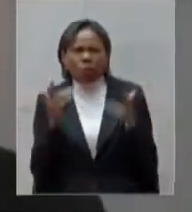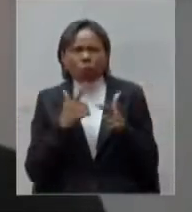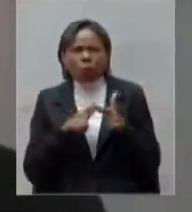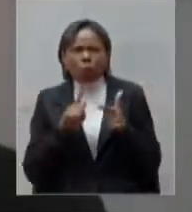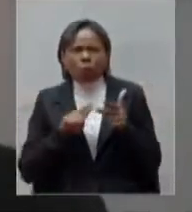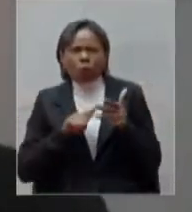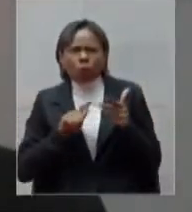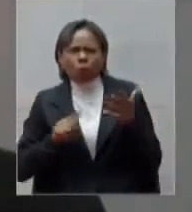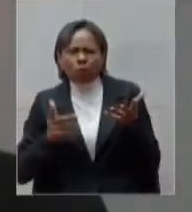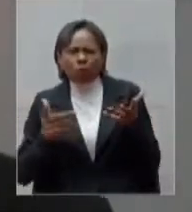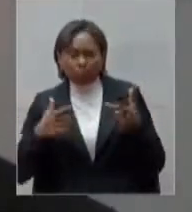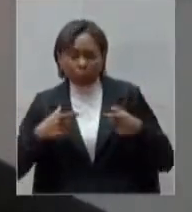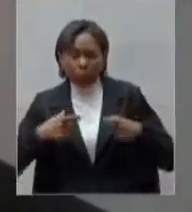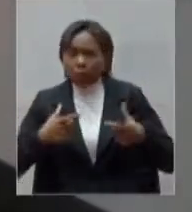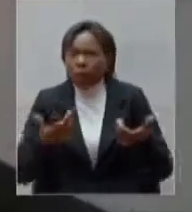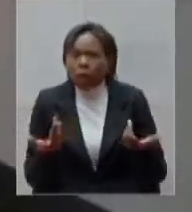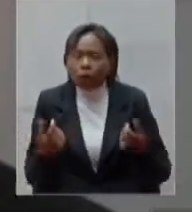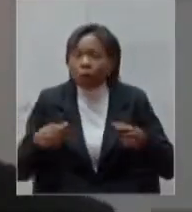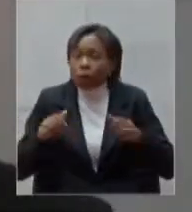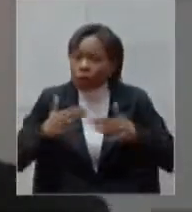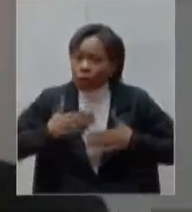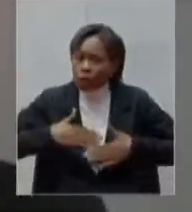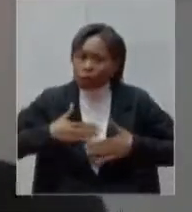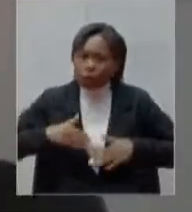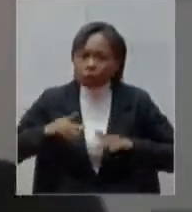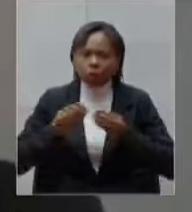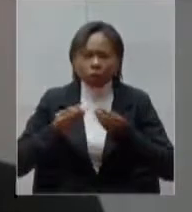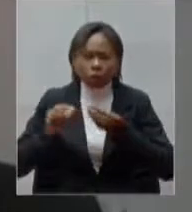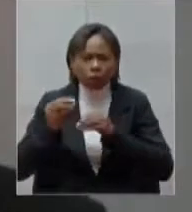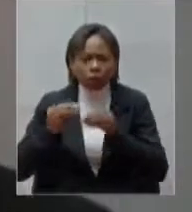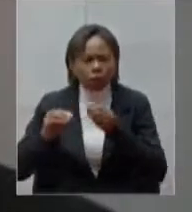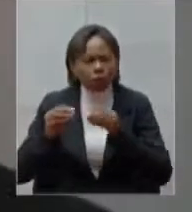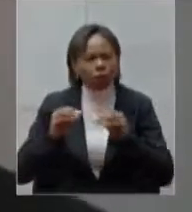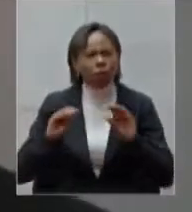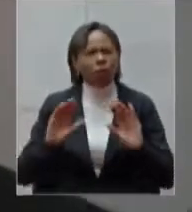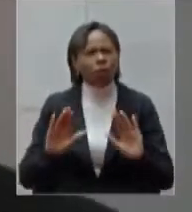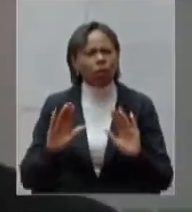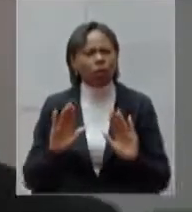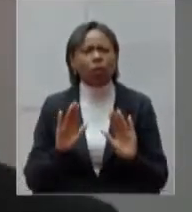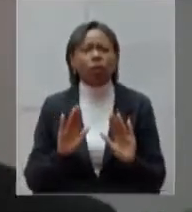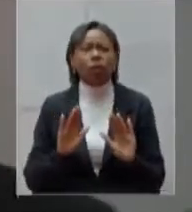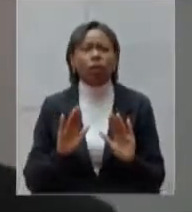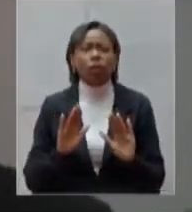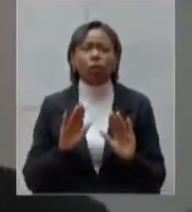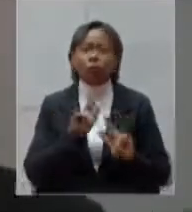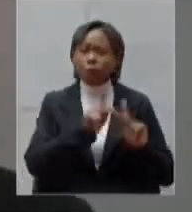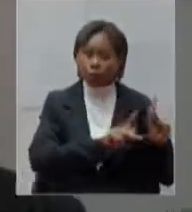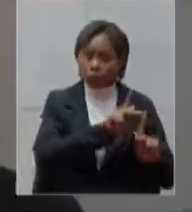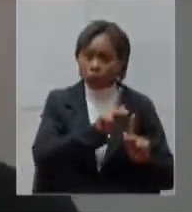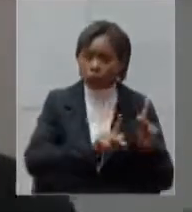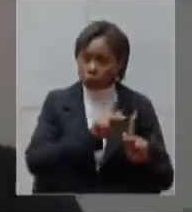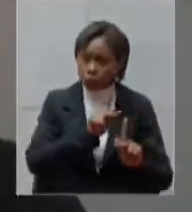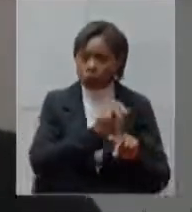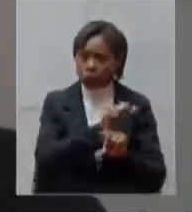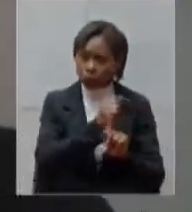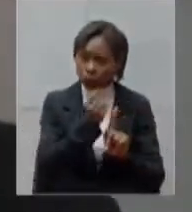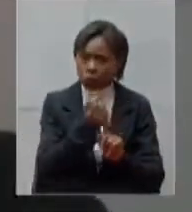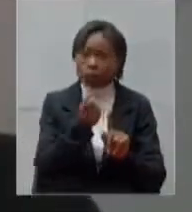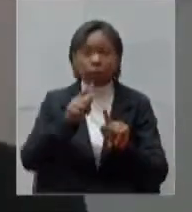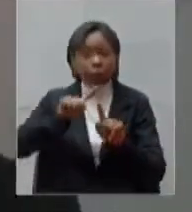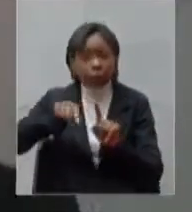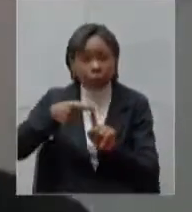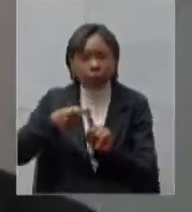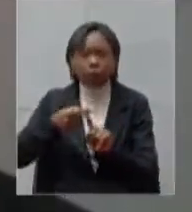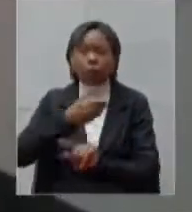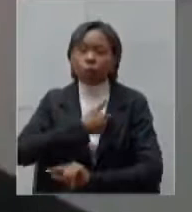flexibilizado então nós temos que flexibilizar para baixo para os cidadãos como também governo federal e